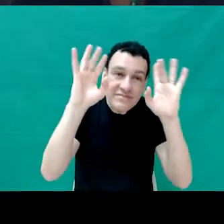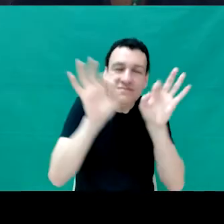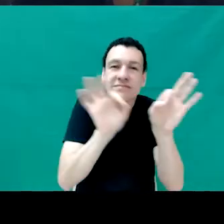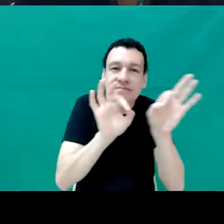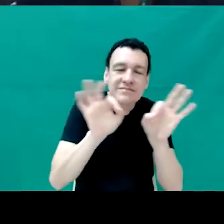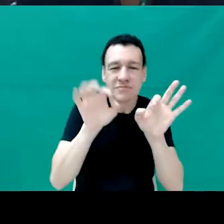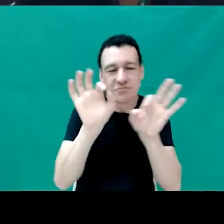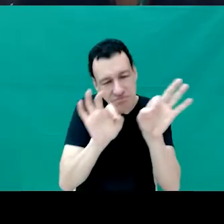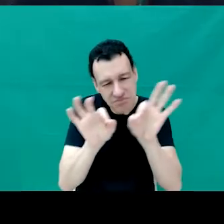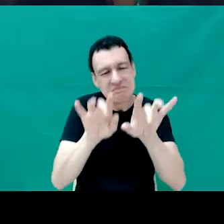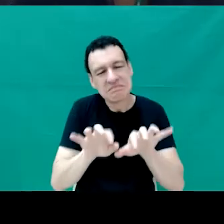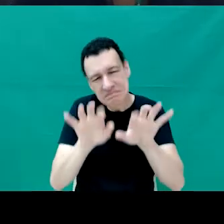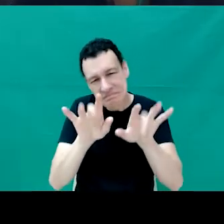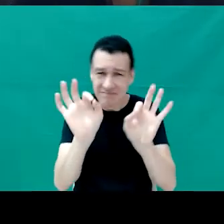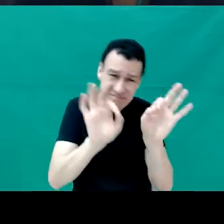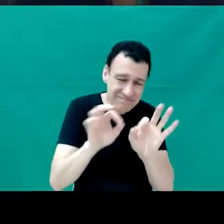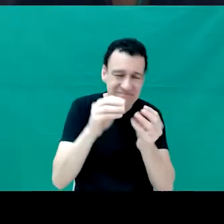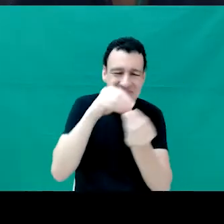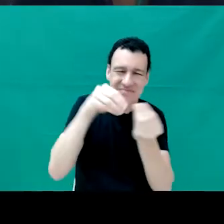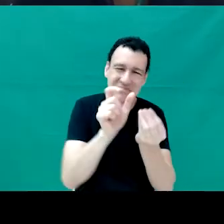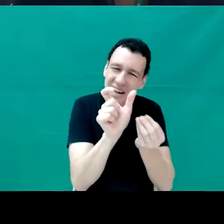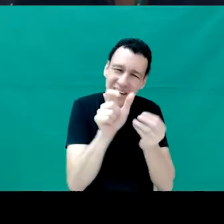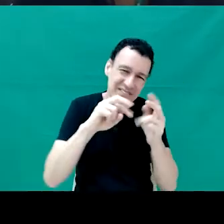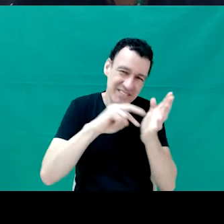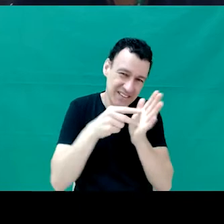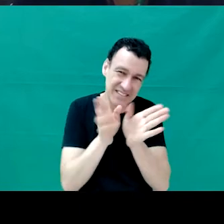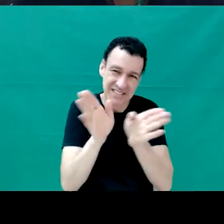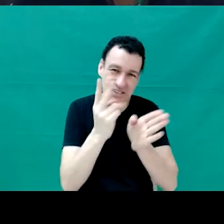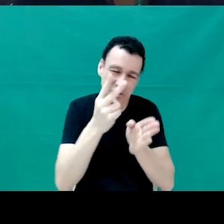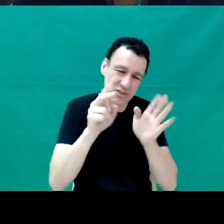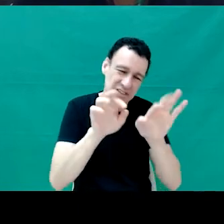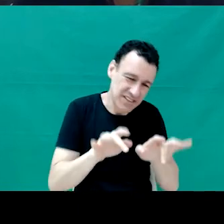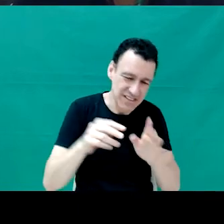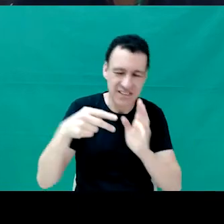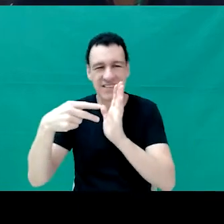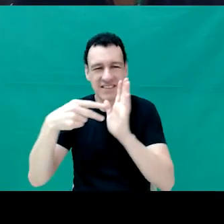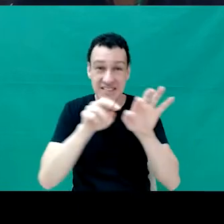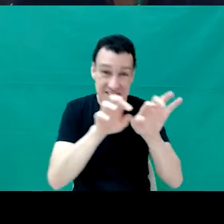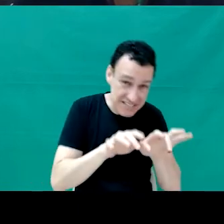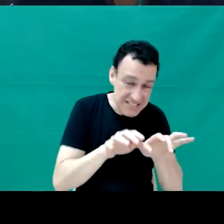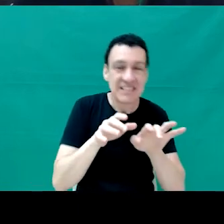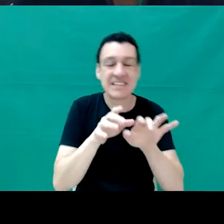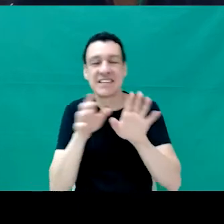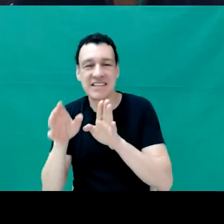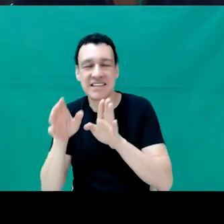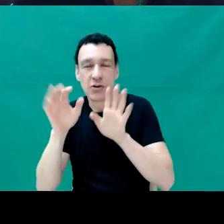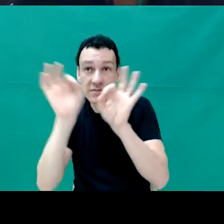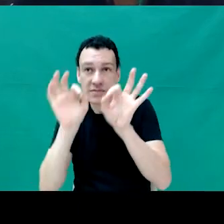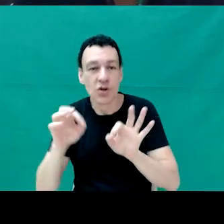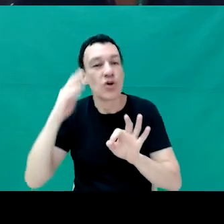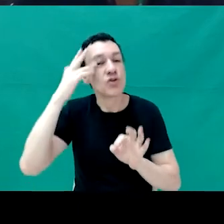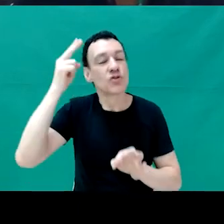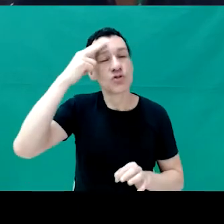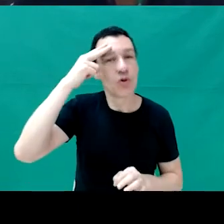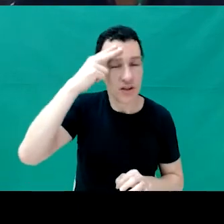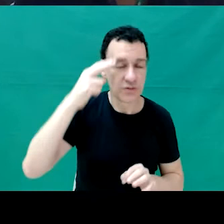Essa parte, Semente do Programa dos Sonhos, diz um pouco sobre a minha trajetória para chegar nessa pauta de